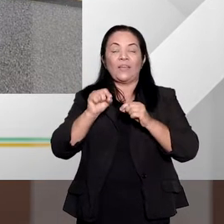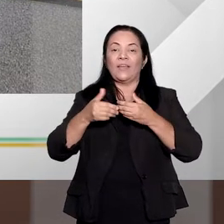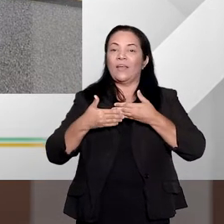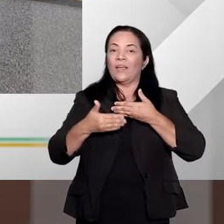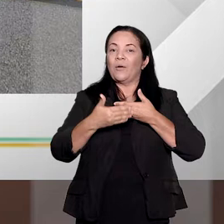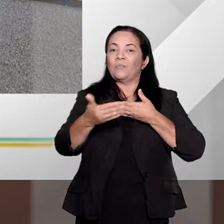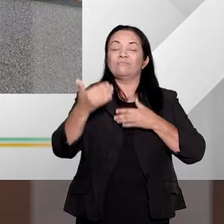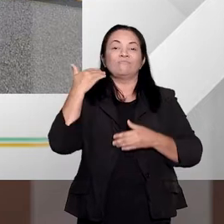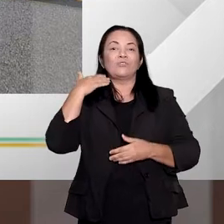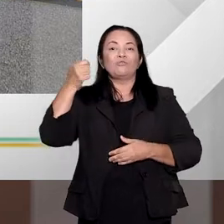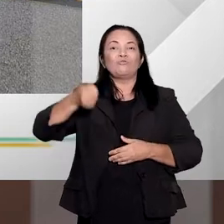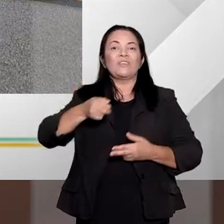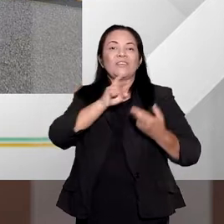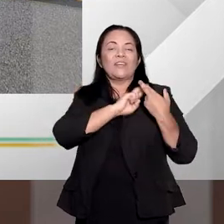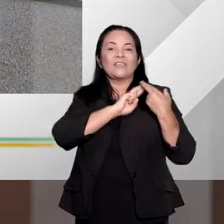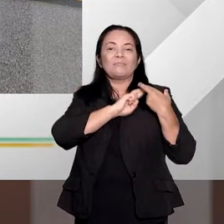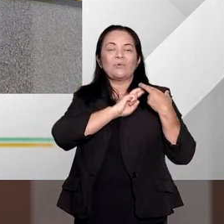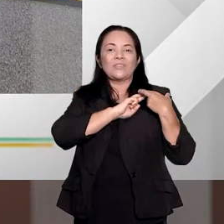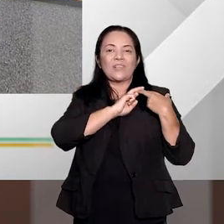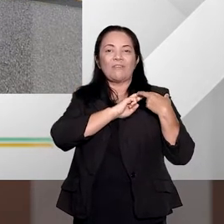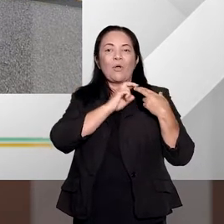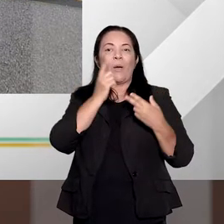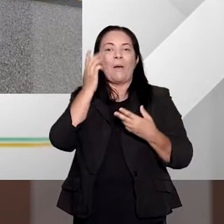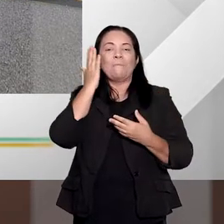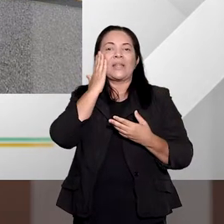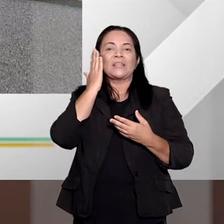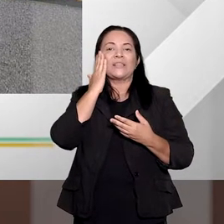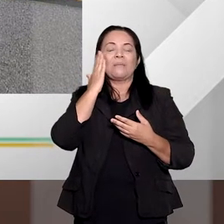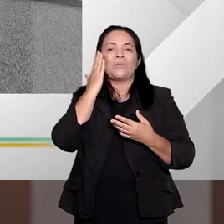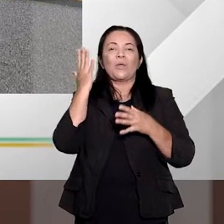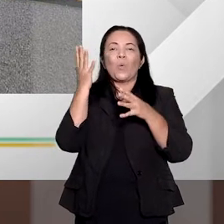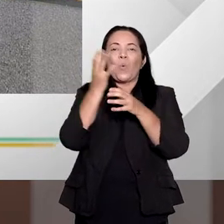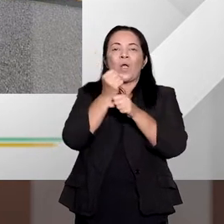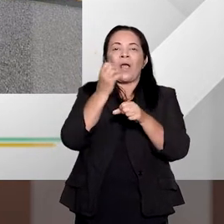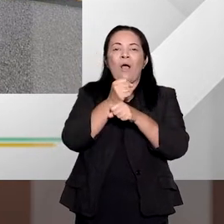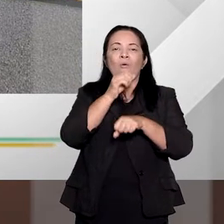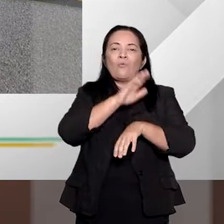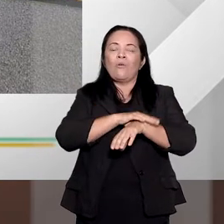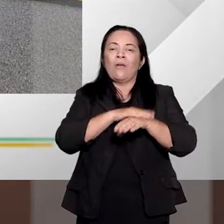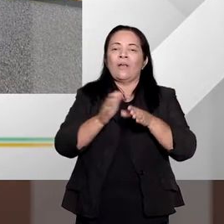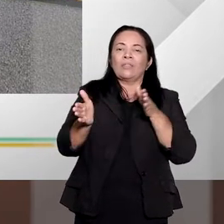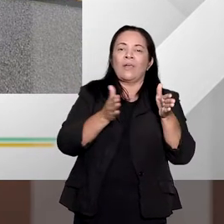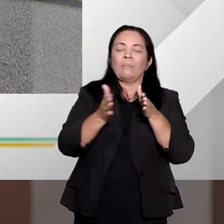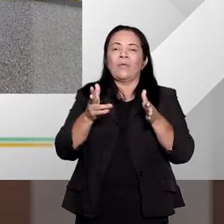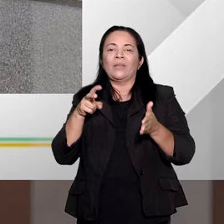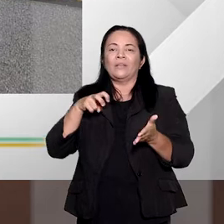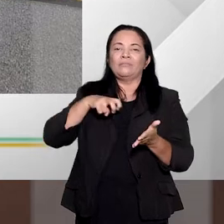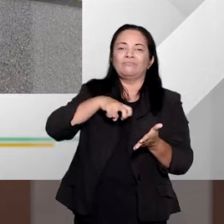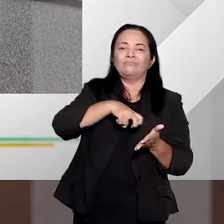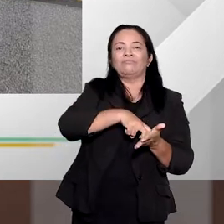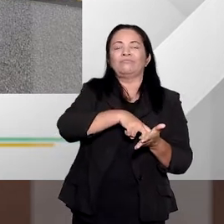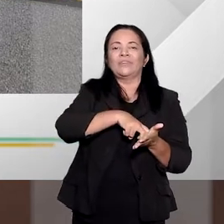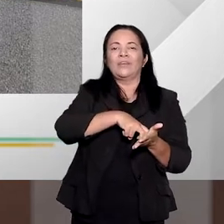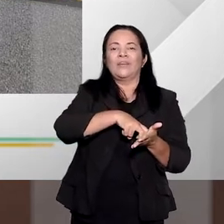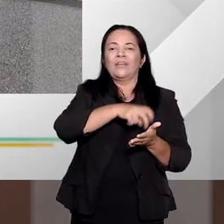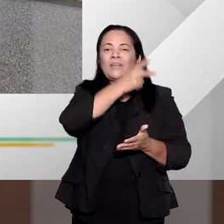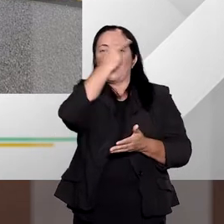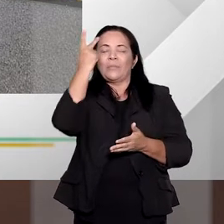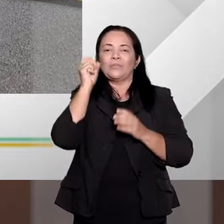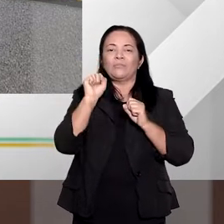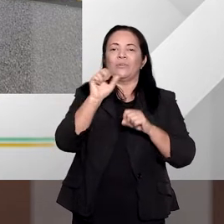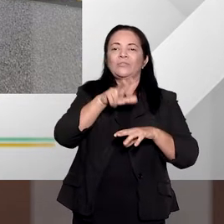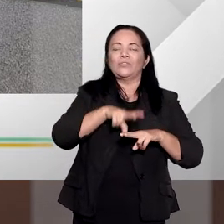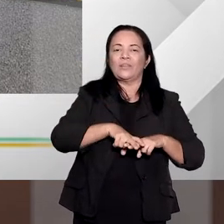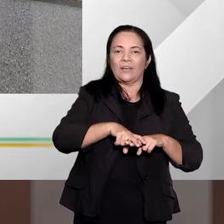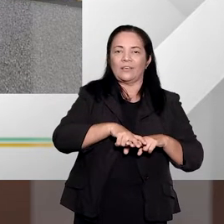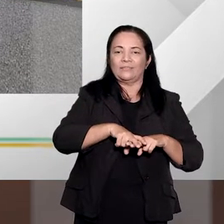qual o magistrado, utilizando-se do sistema trifásico de cálculo, chega ao quântum ideal da pena com base